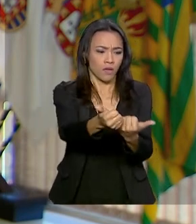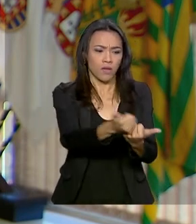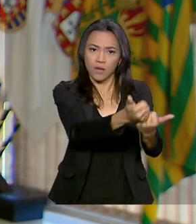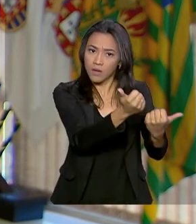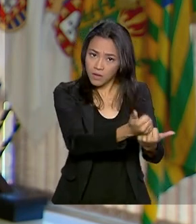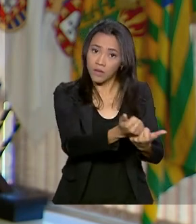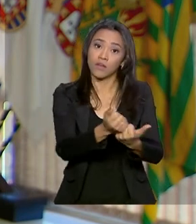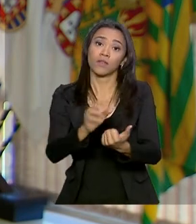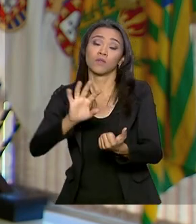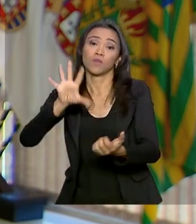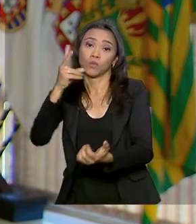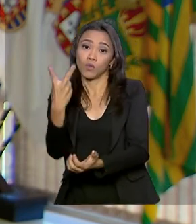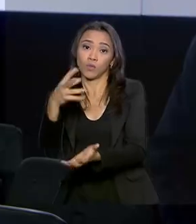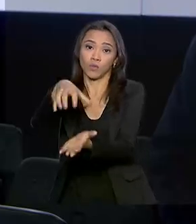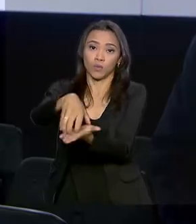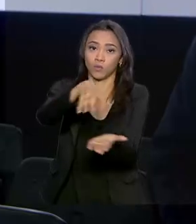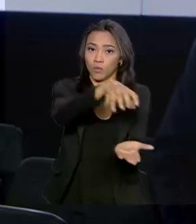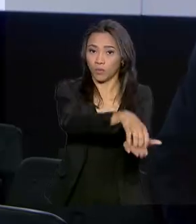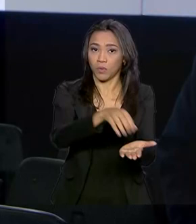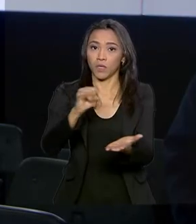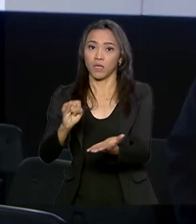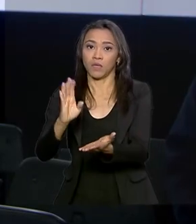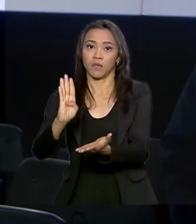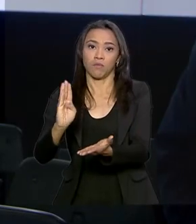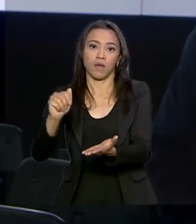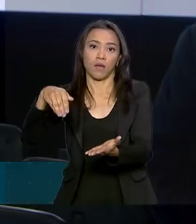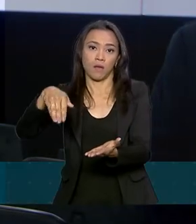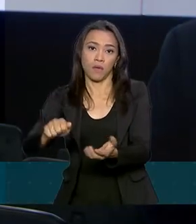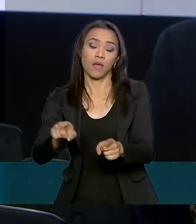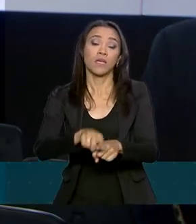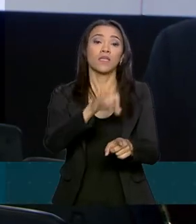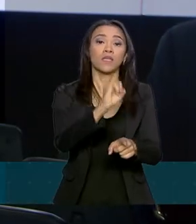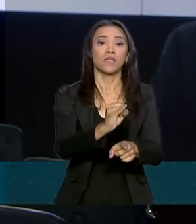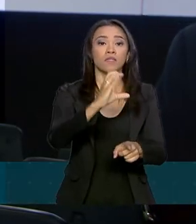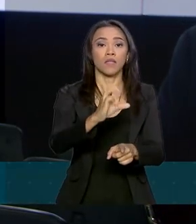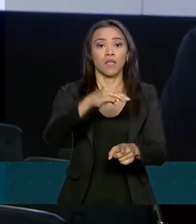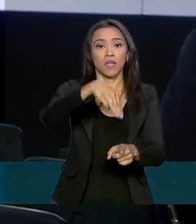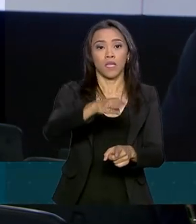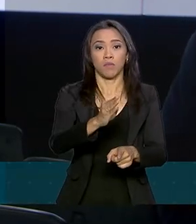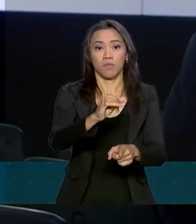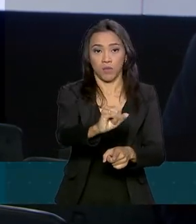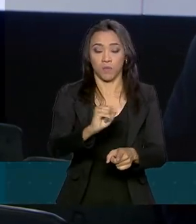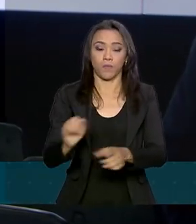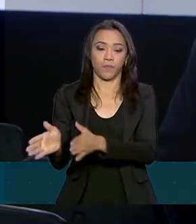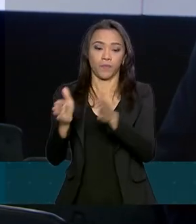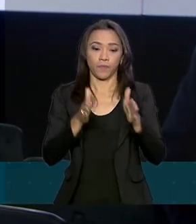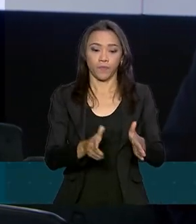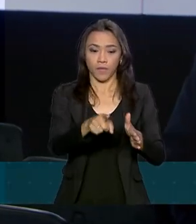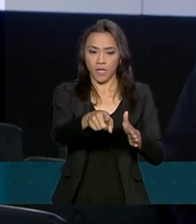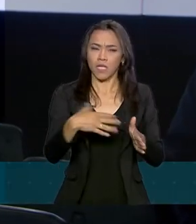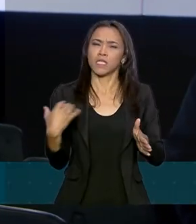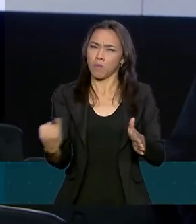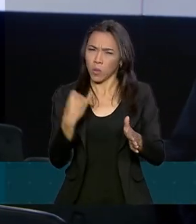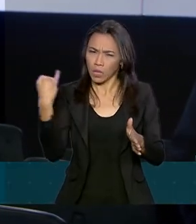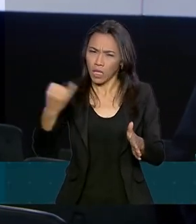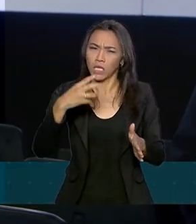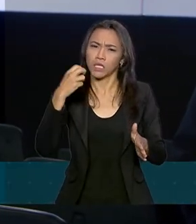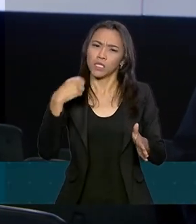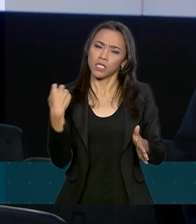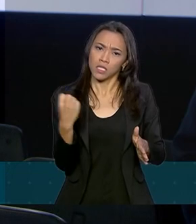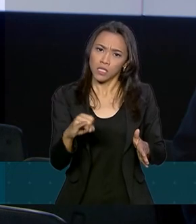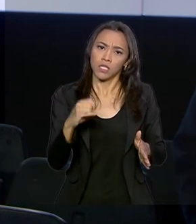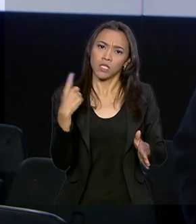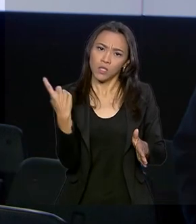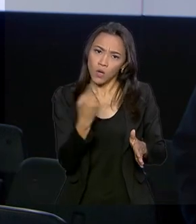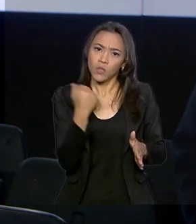do ICMBio e do Ibama. É muito importante que se podemos colaborar e cooperar com o